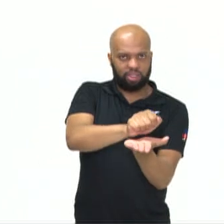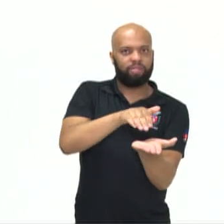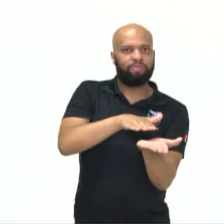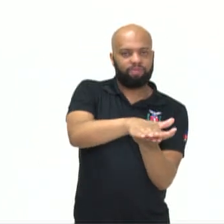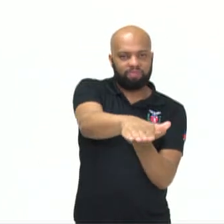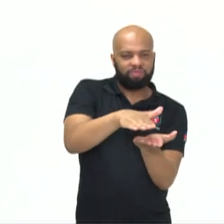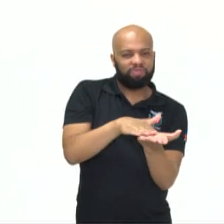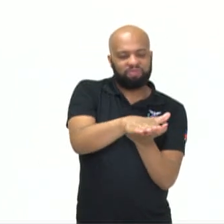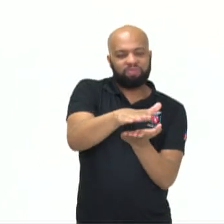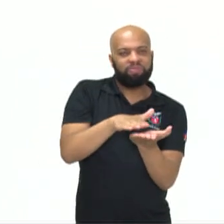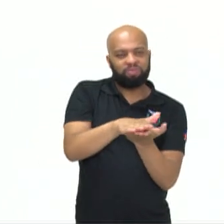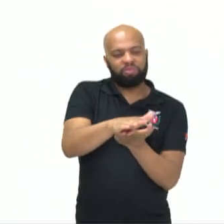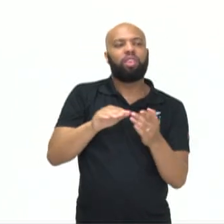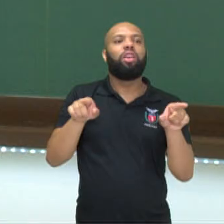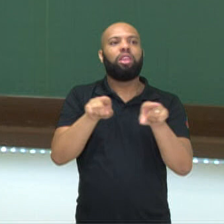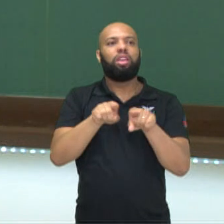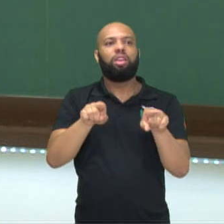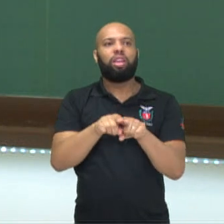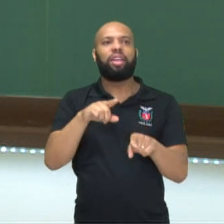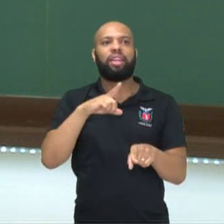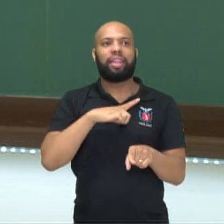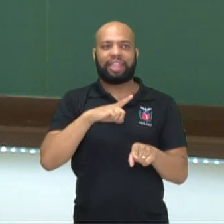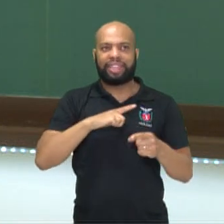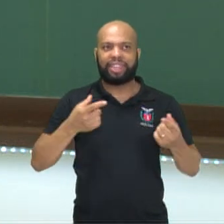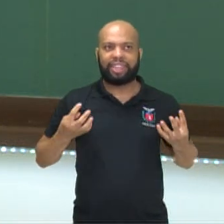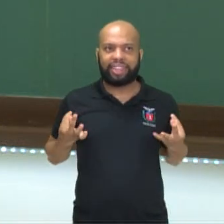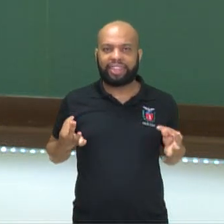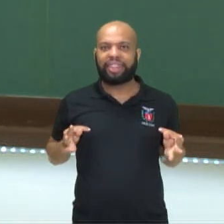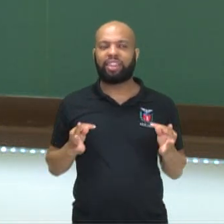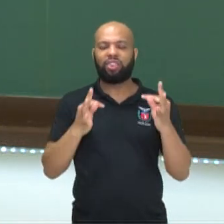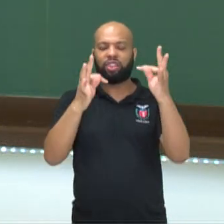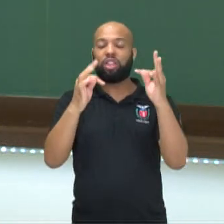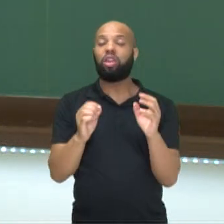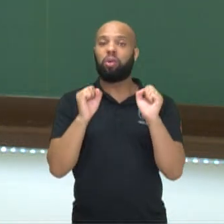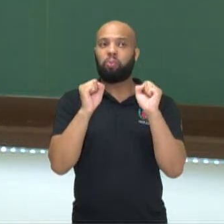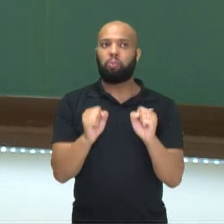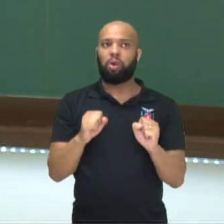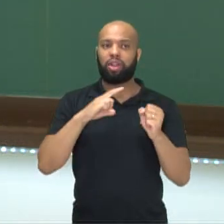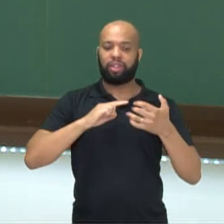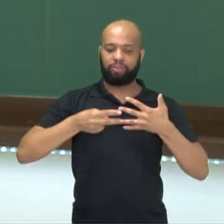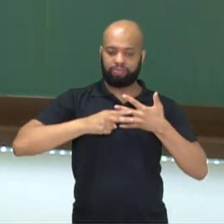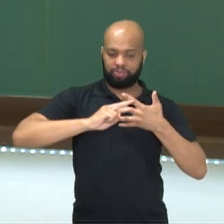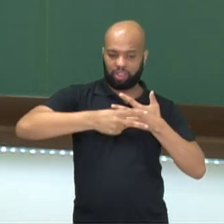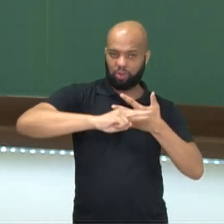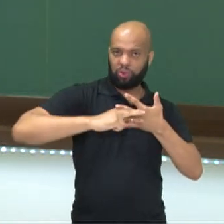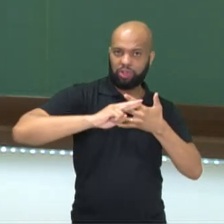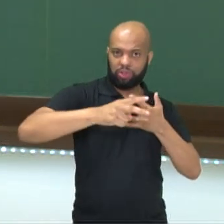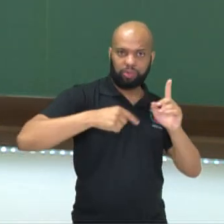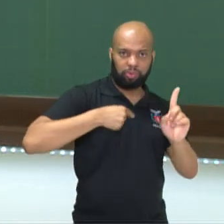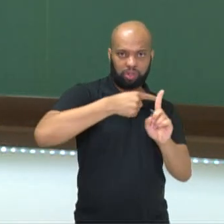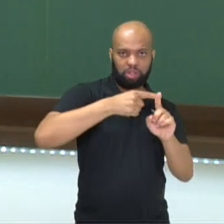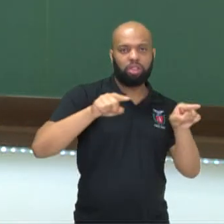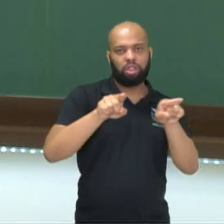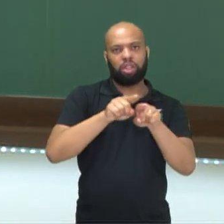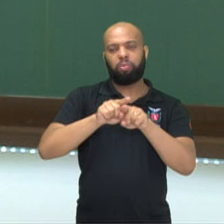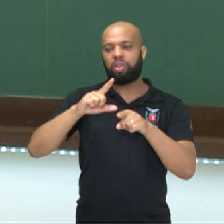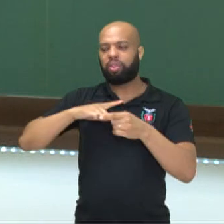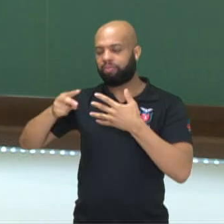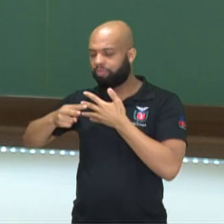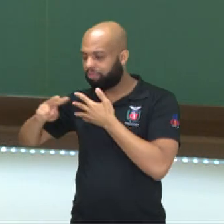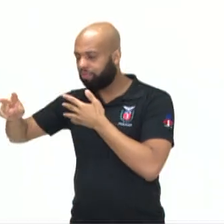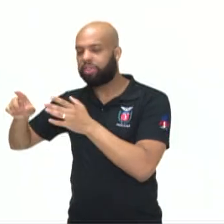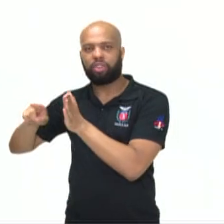impressão. Nós vemos também que a tecnologia, ela pode ser associada ao